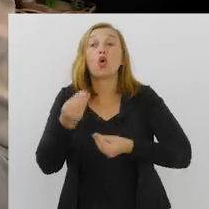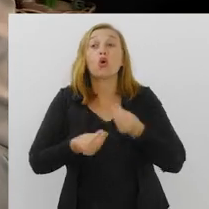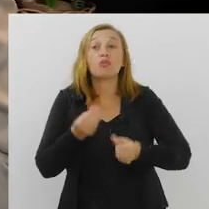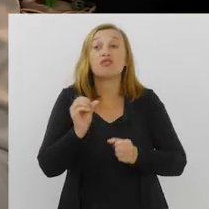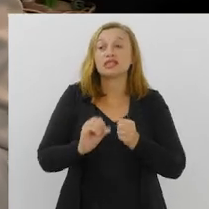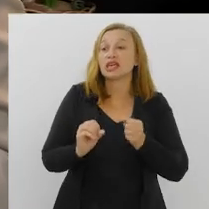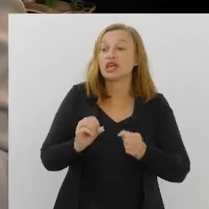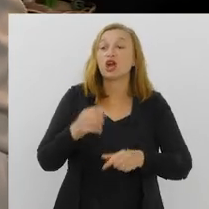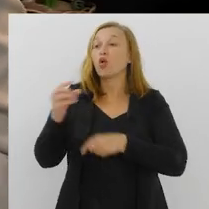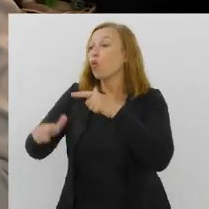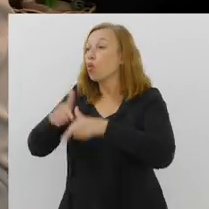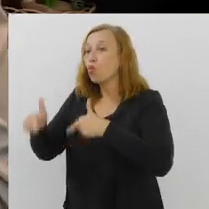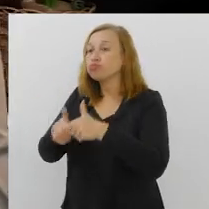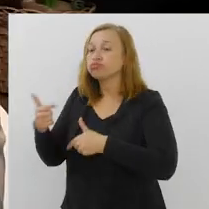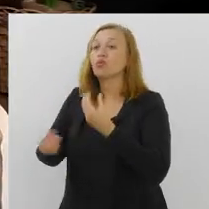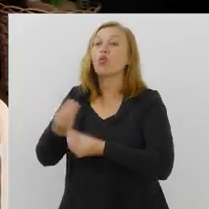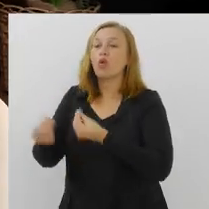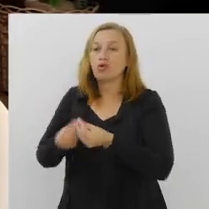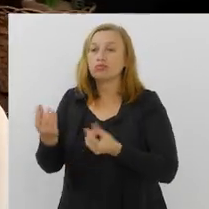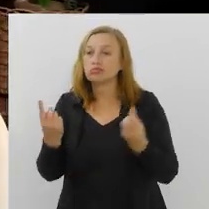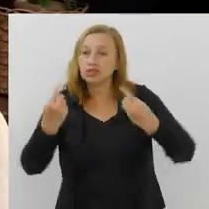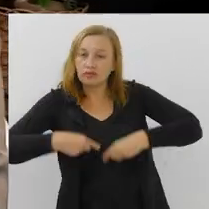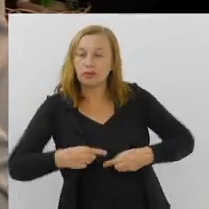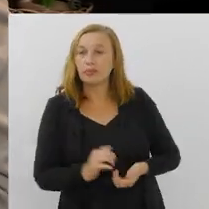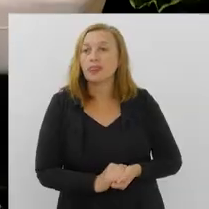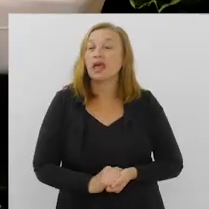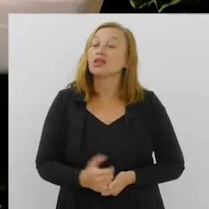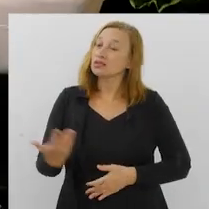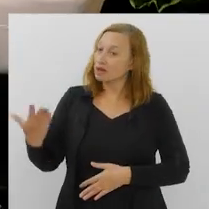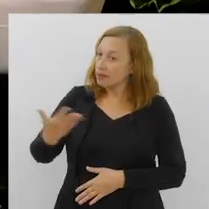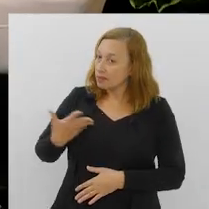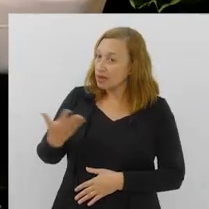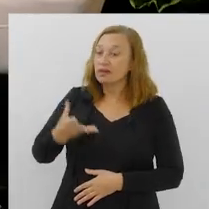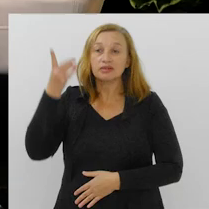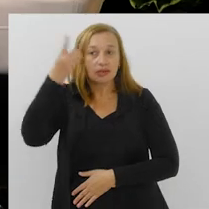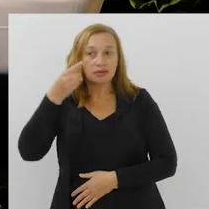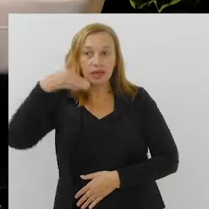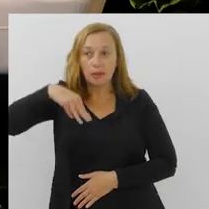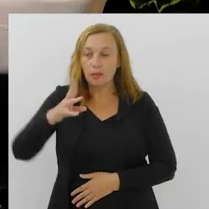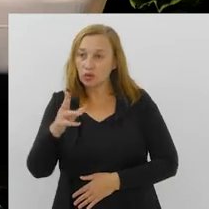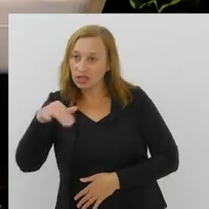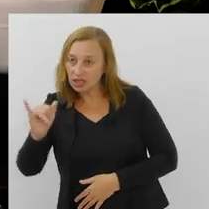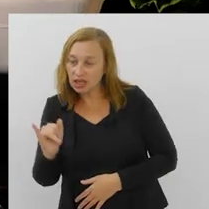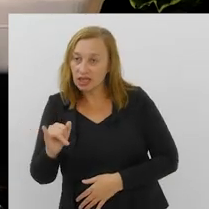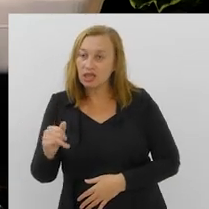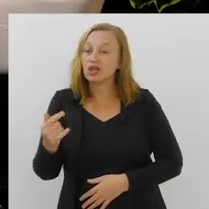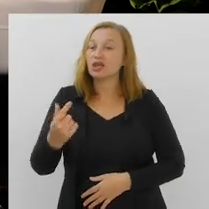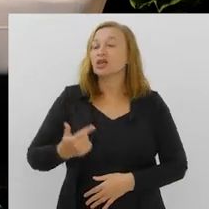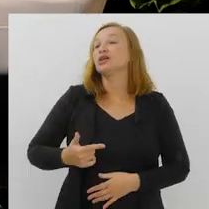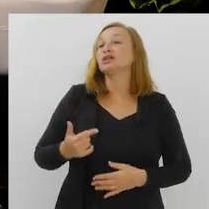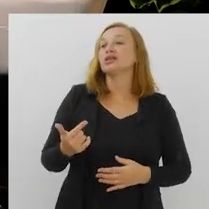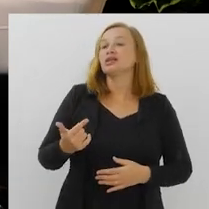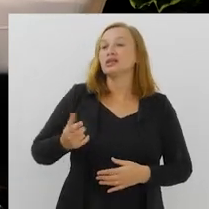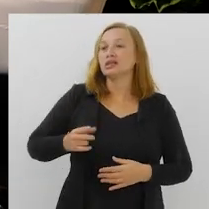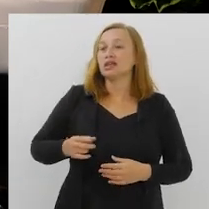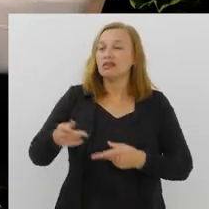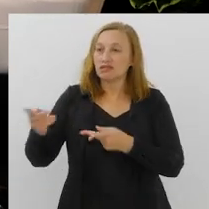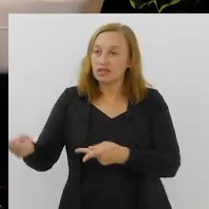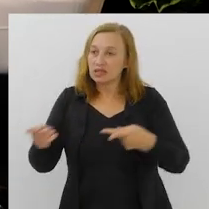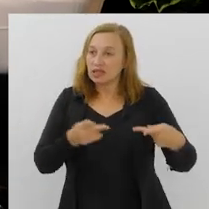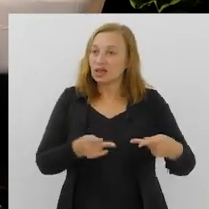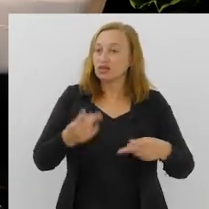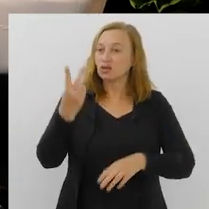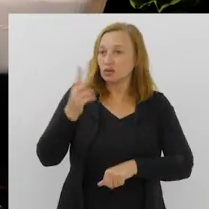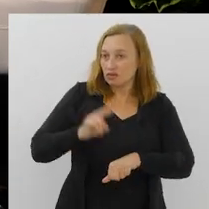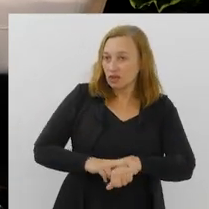fazer, como trabalhar esses desafios. E o nosso querido deputado Munir Neto, pela segunda vez aqui no nosso programa, que